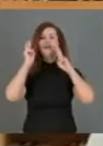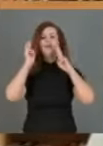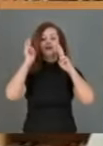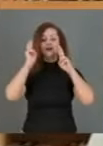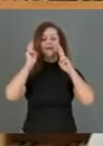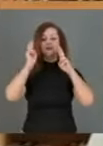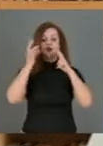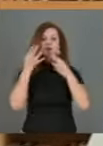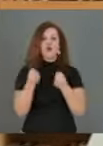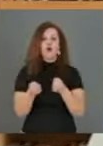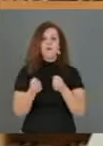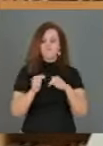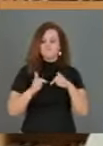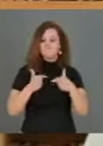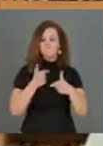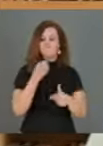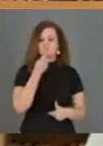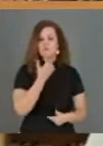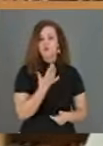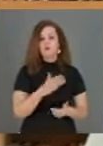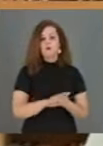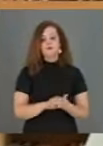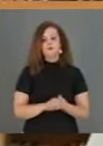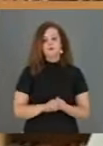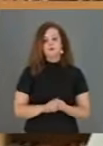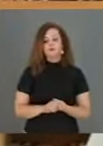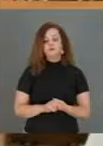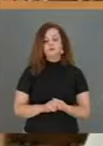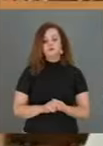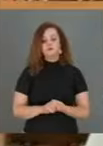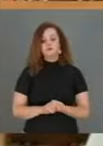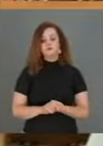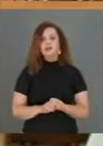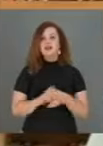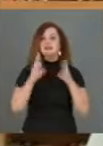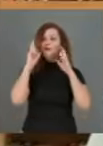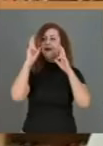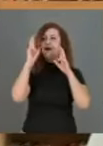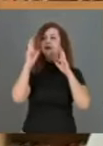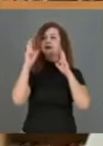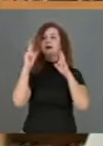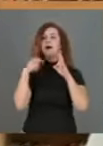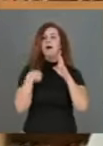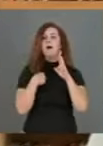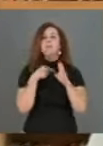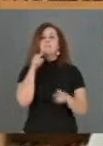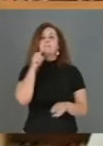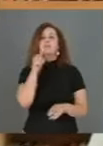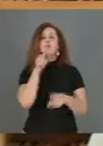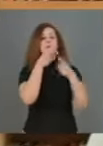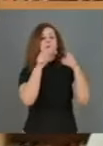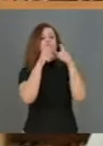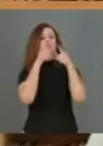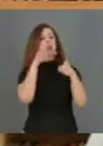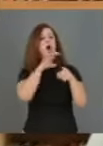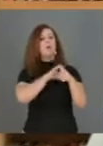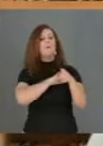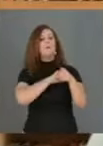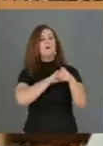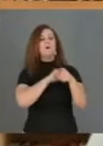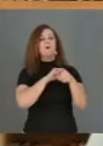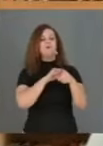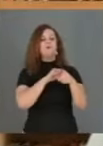um bom combate. O nosso grito é de esperança, em mil canções de amor e nas flores que estão